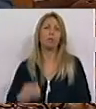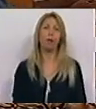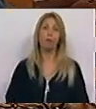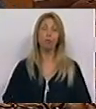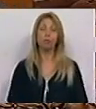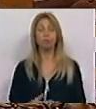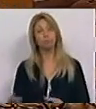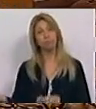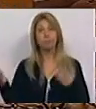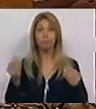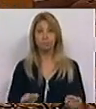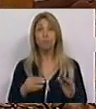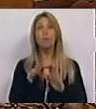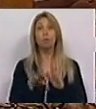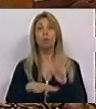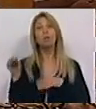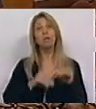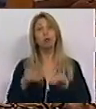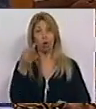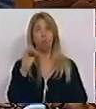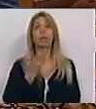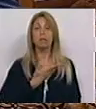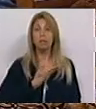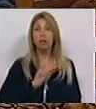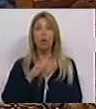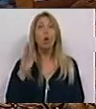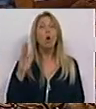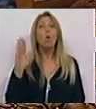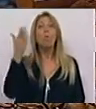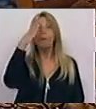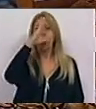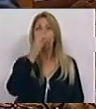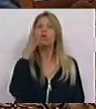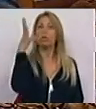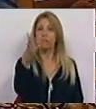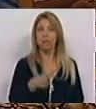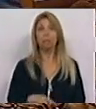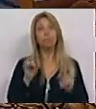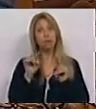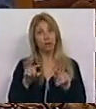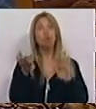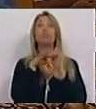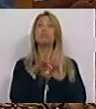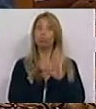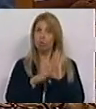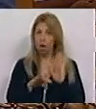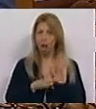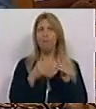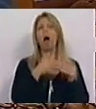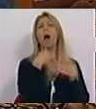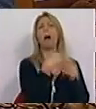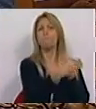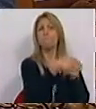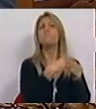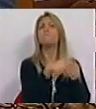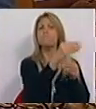Na apresentação do Programa Eleitoral do PSD, o Primeiro-Ministro afirmou este programa está muito além da troika e